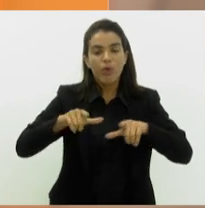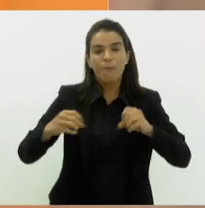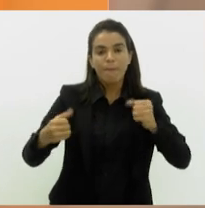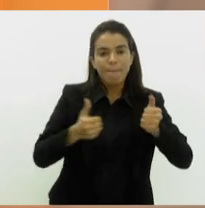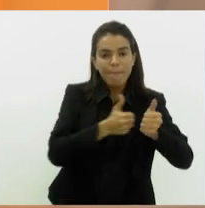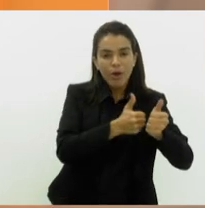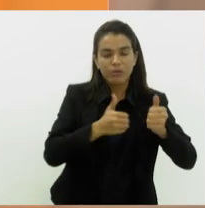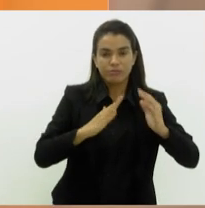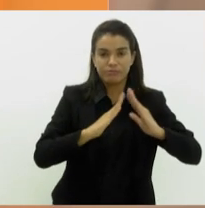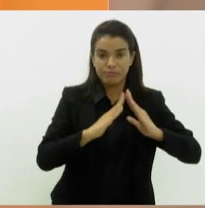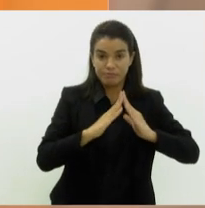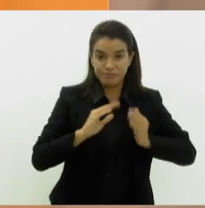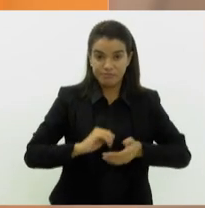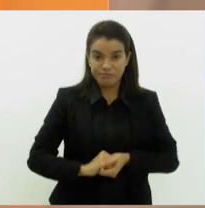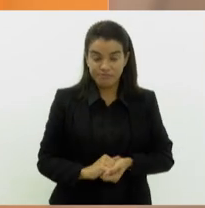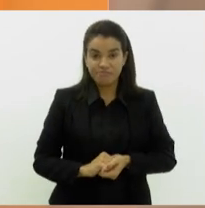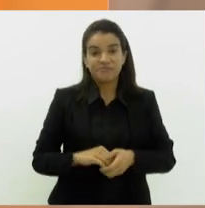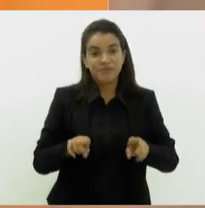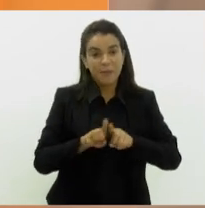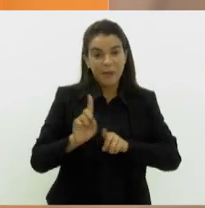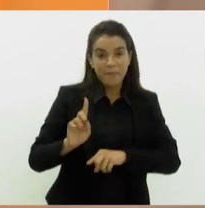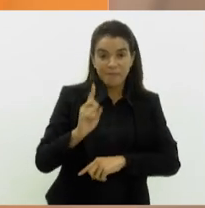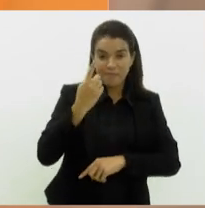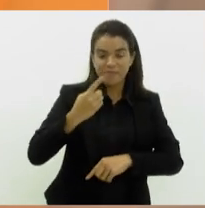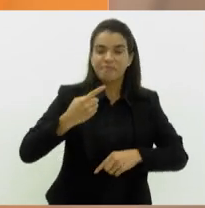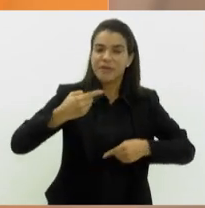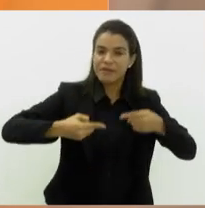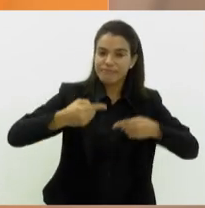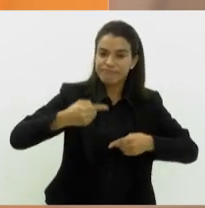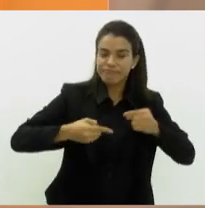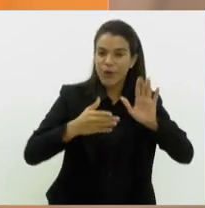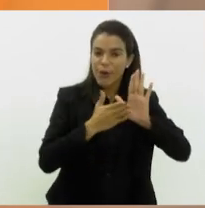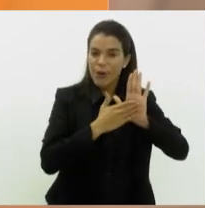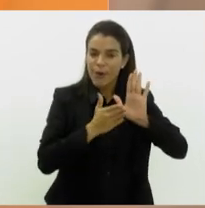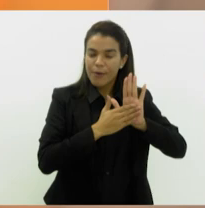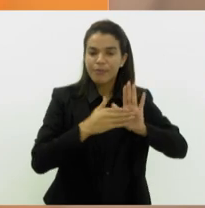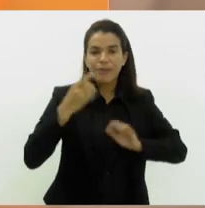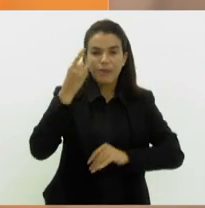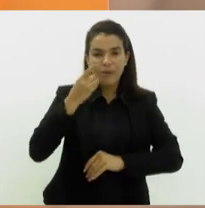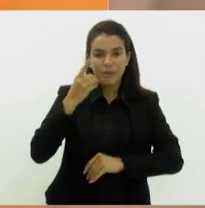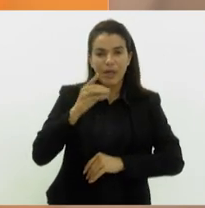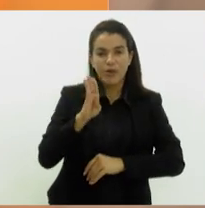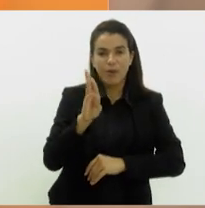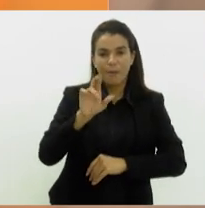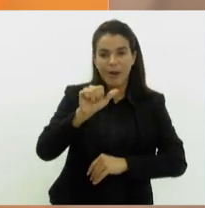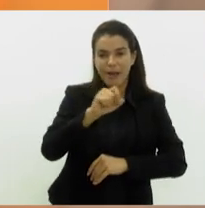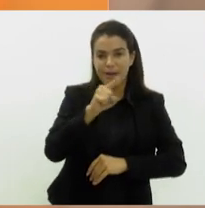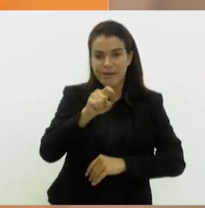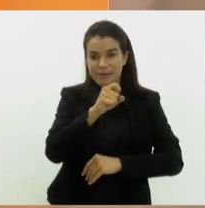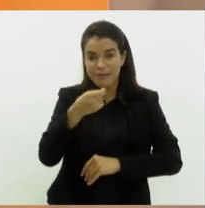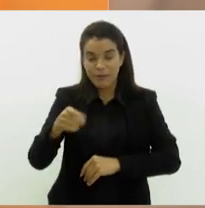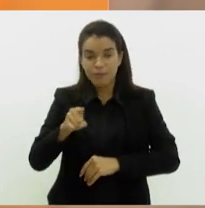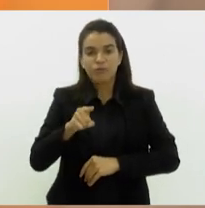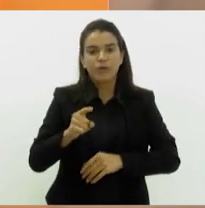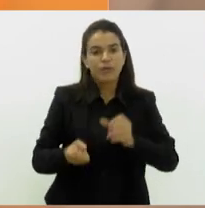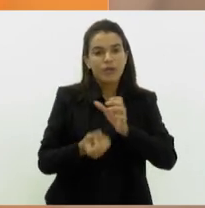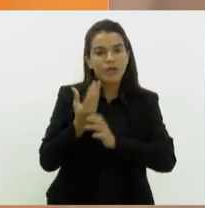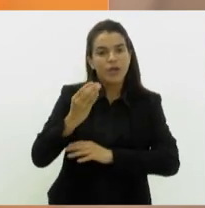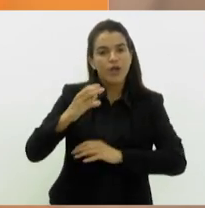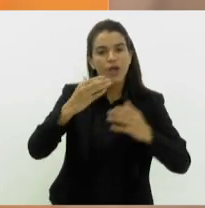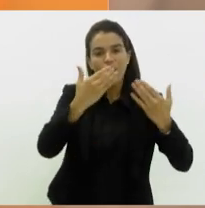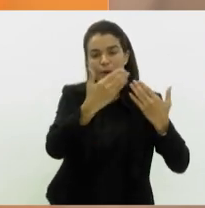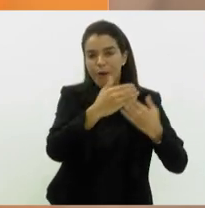sua residência. Também em primeira discussão, uma proposta do deputado Brazão, que cria um programa estadual de